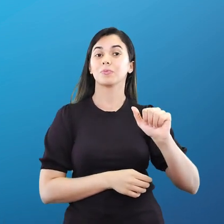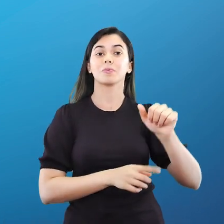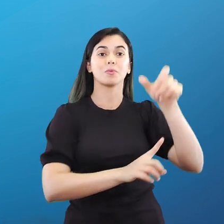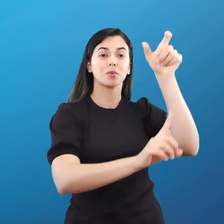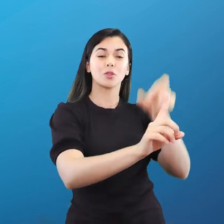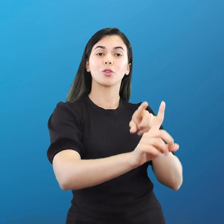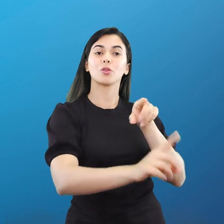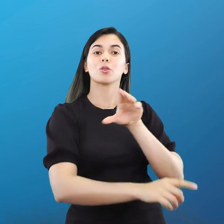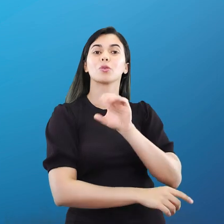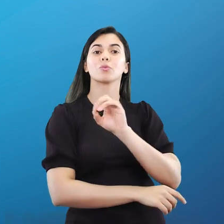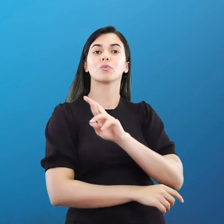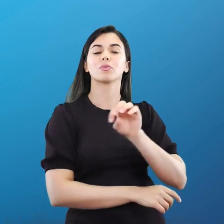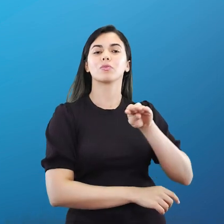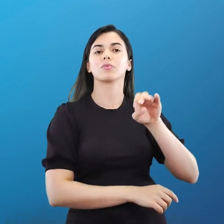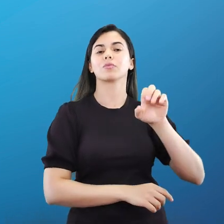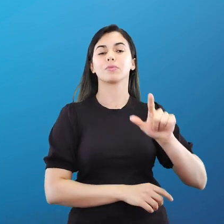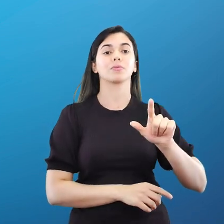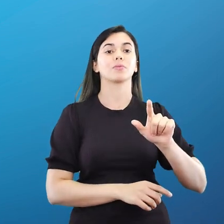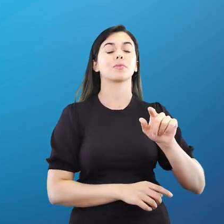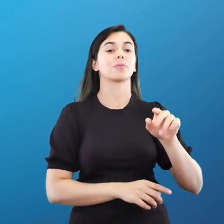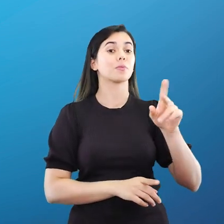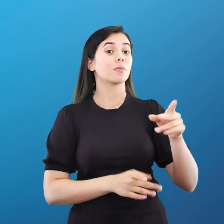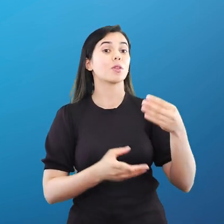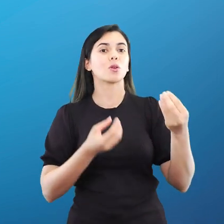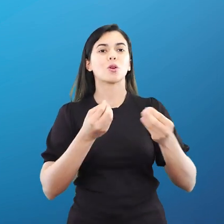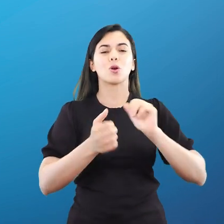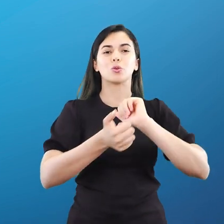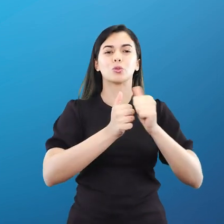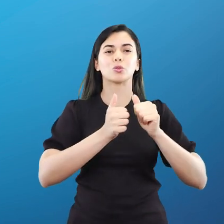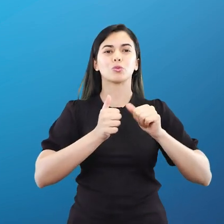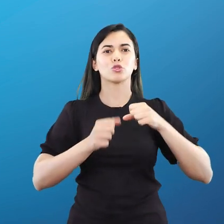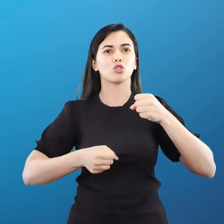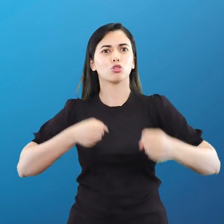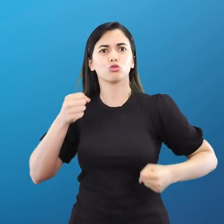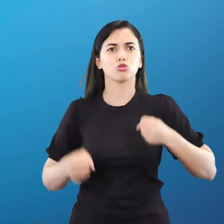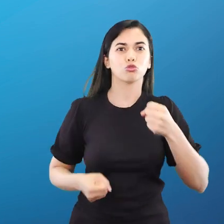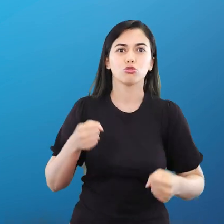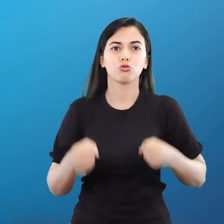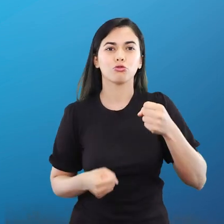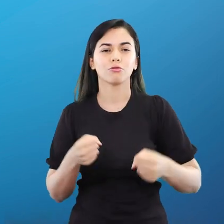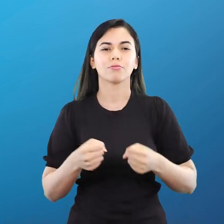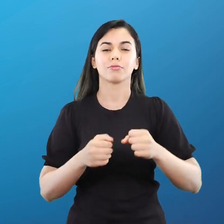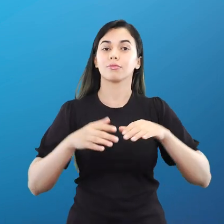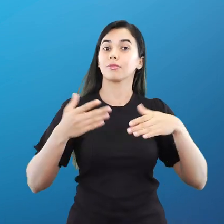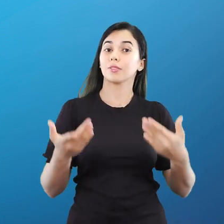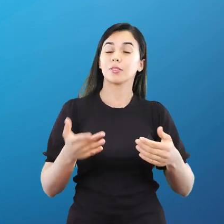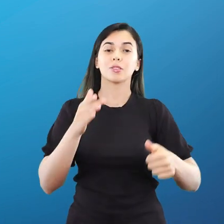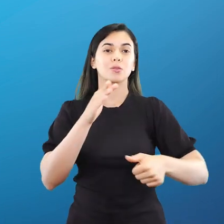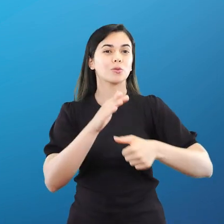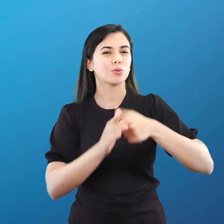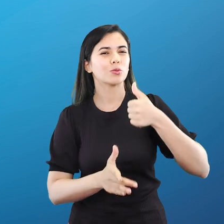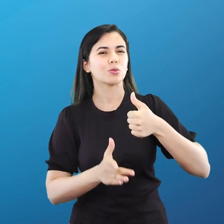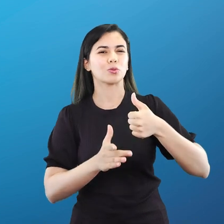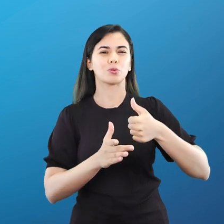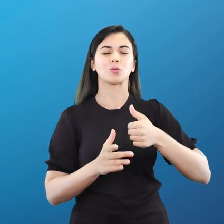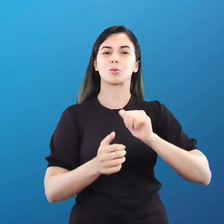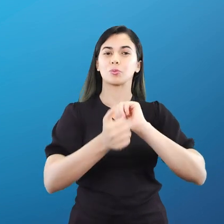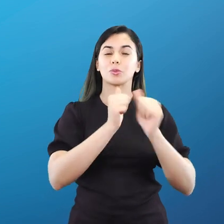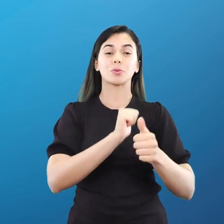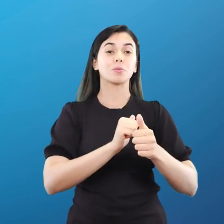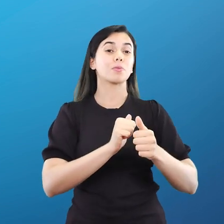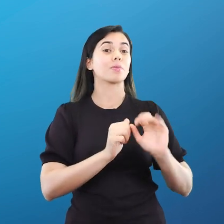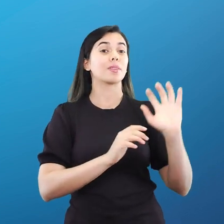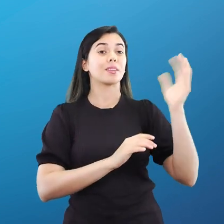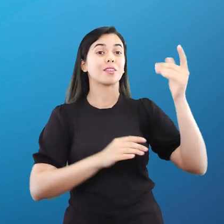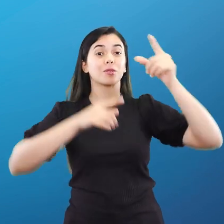A prova era de corrida. É importante frisar que nos primeiros jogos, né, nesses jogos que ocorriam em Olímpia, na